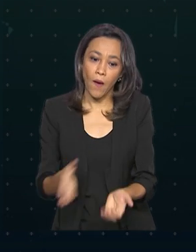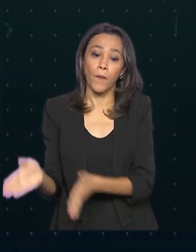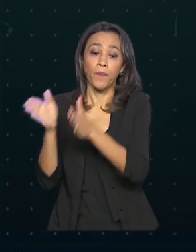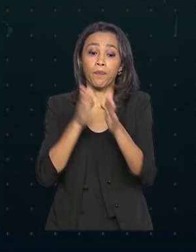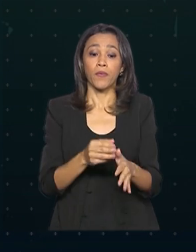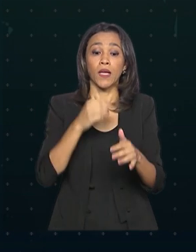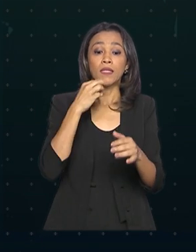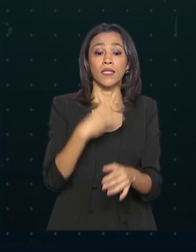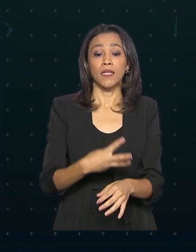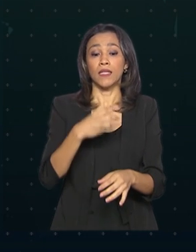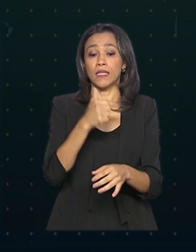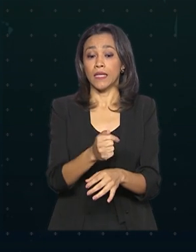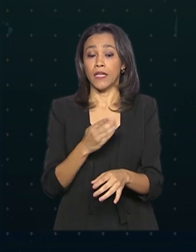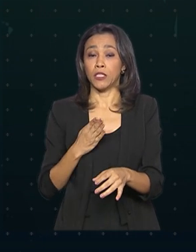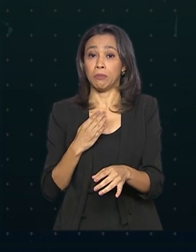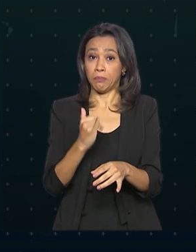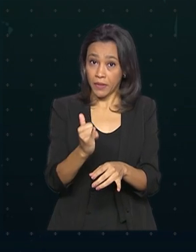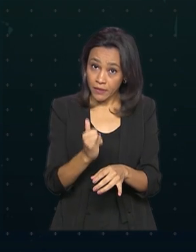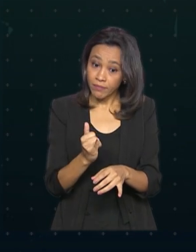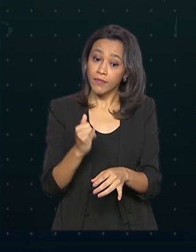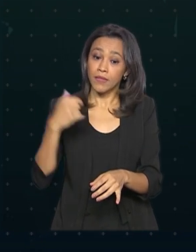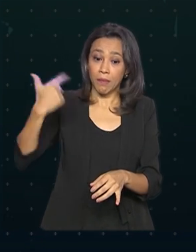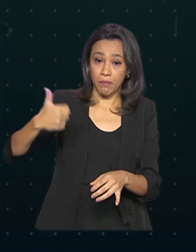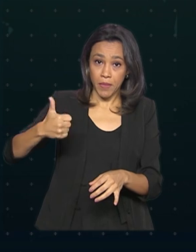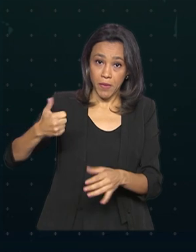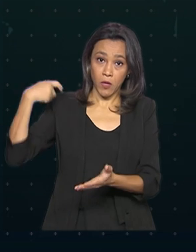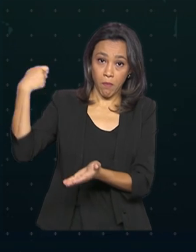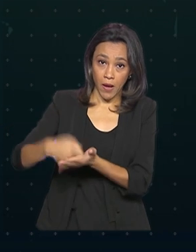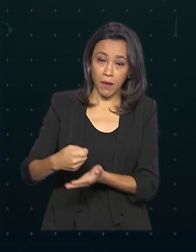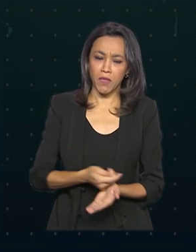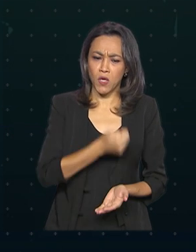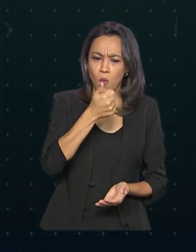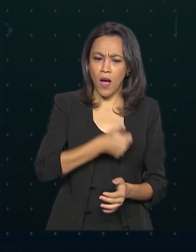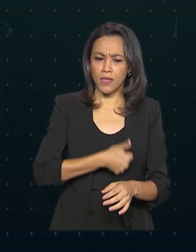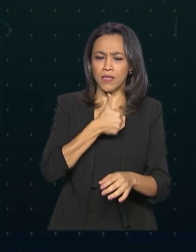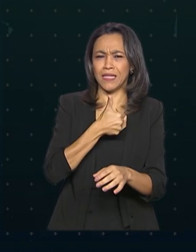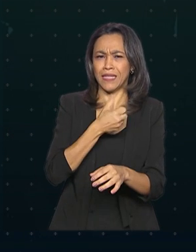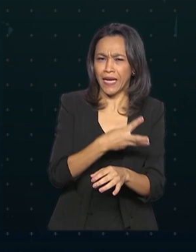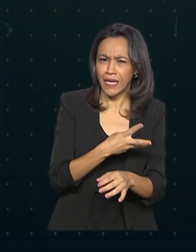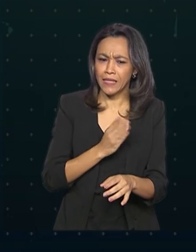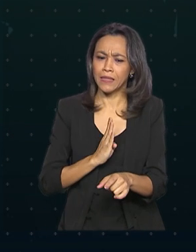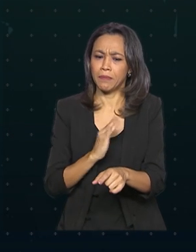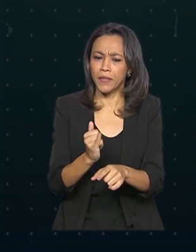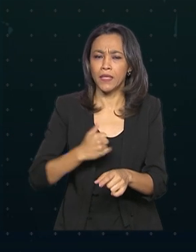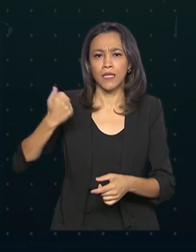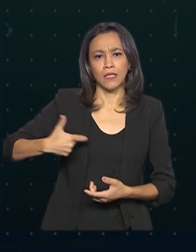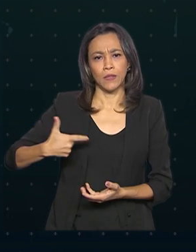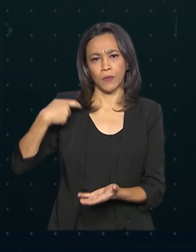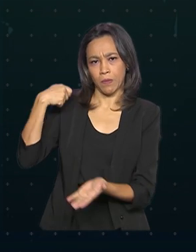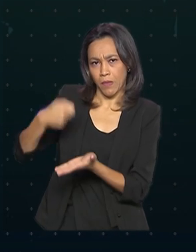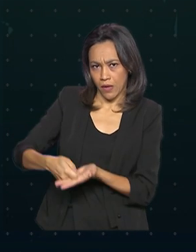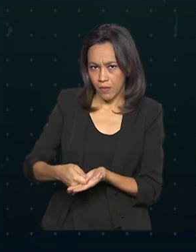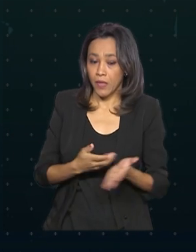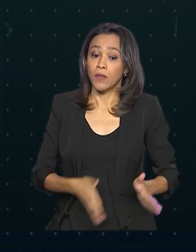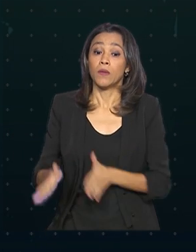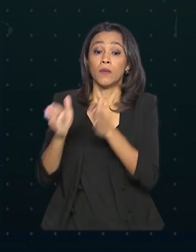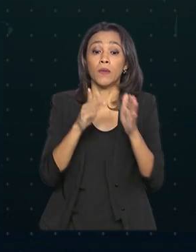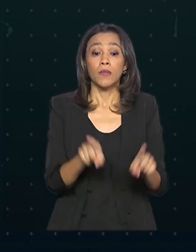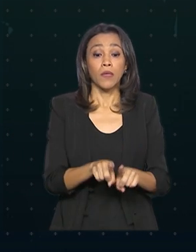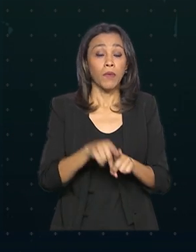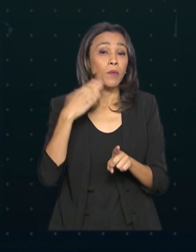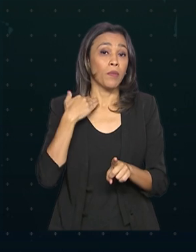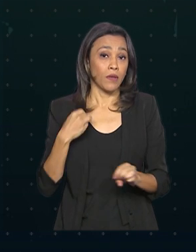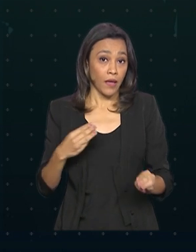bilhões de reais na primeira parcela e quase 13 bilhões na segunda parcela. A Caixa também pagou, de